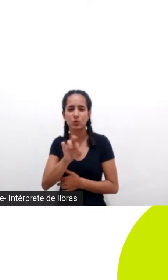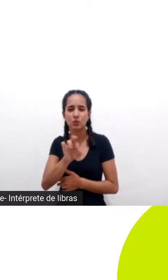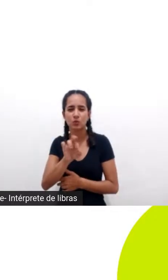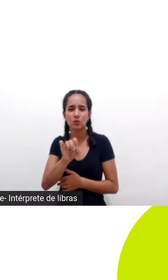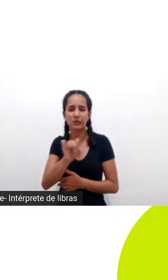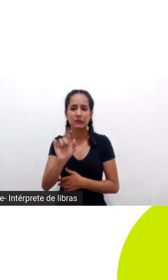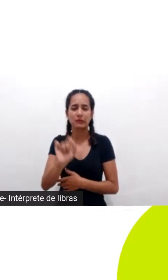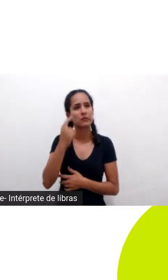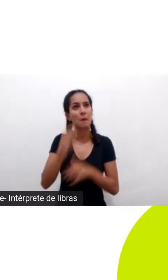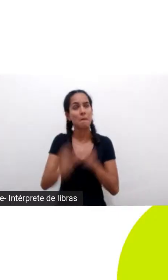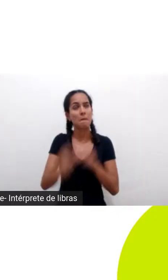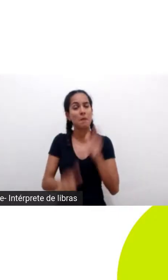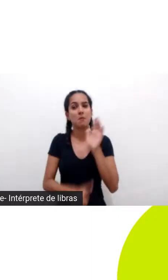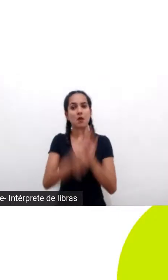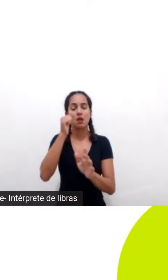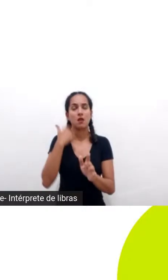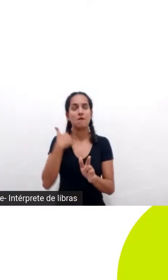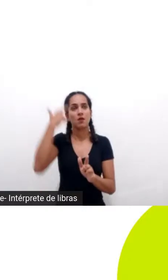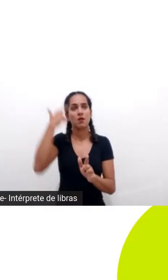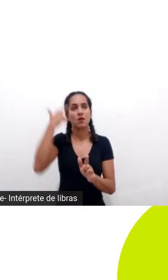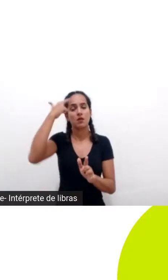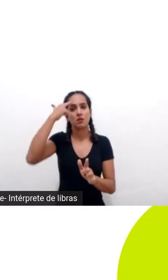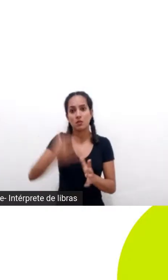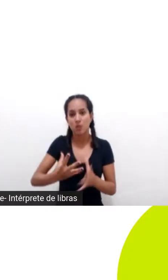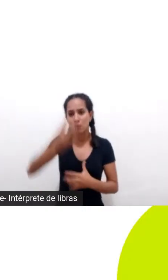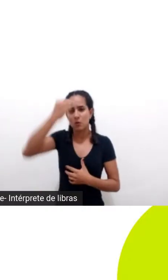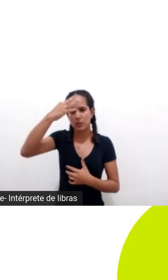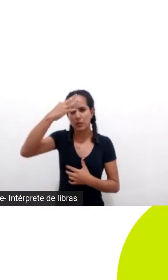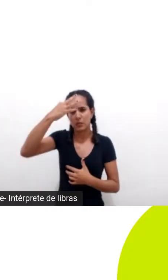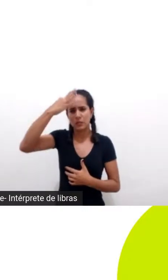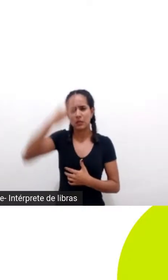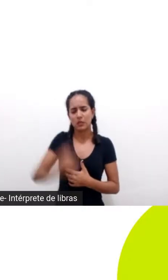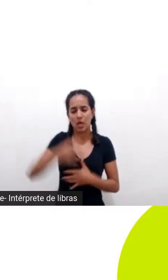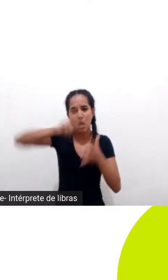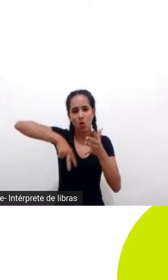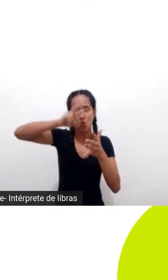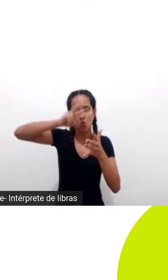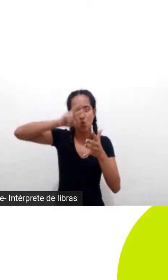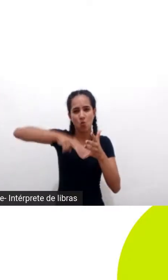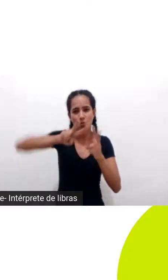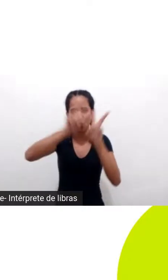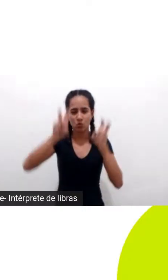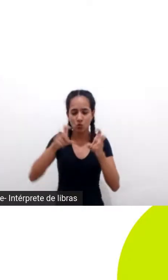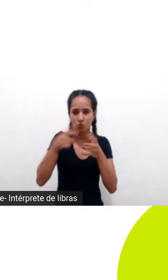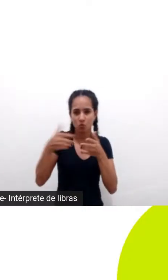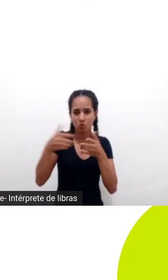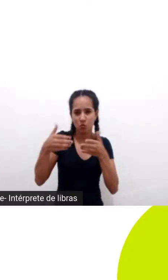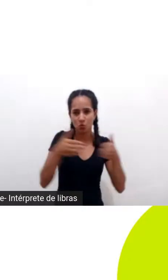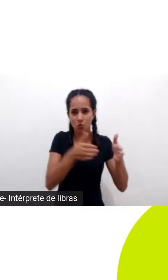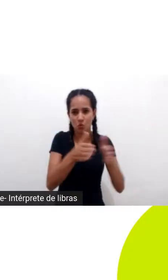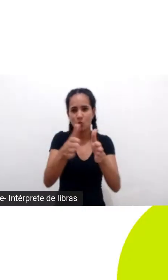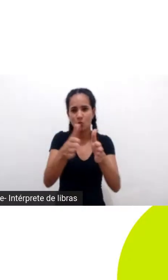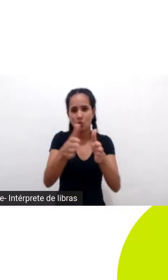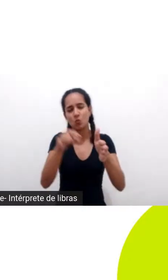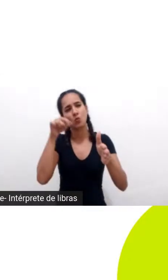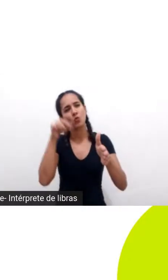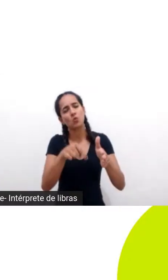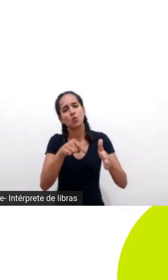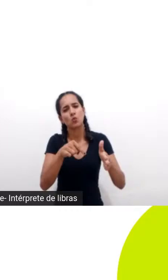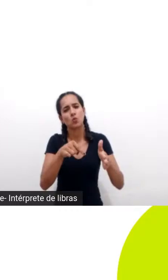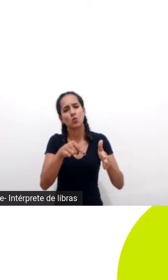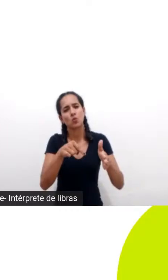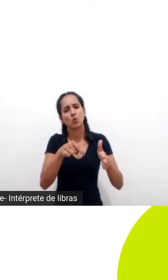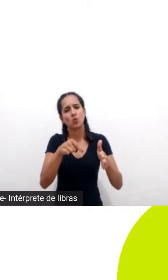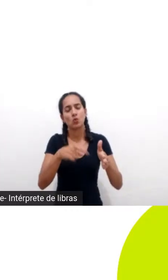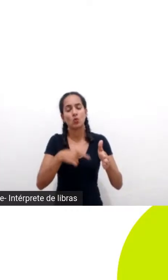pela primeira vez quando eu li um artigo sobre um rio um rio fluxo de água curso d'água que estava processando uma fábrica